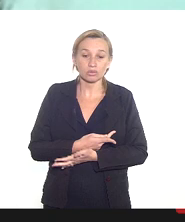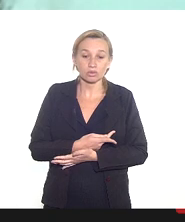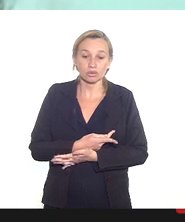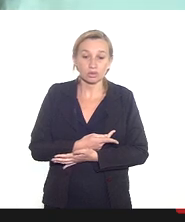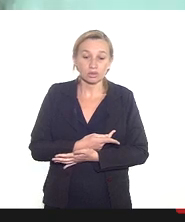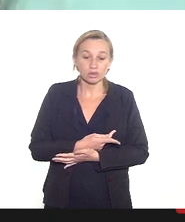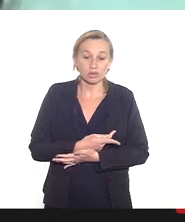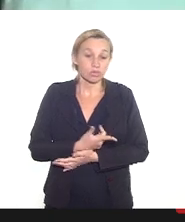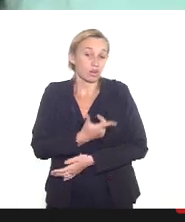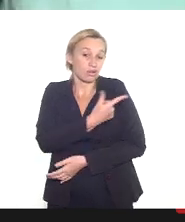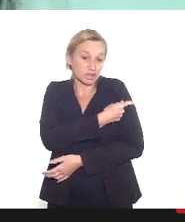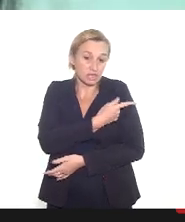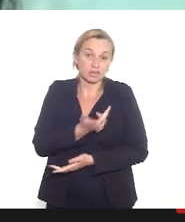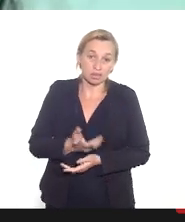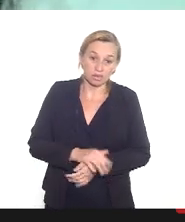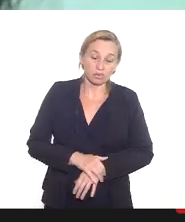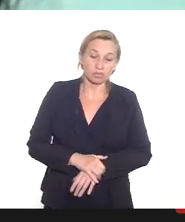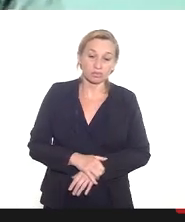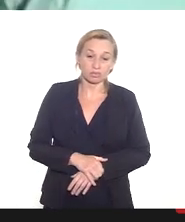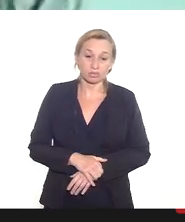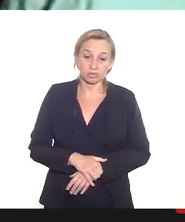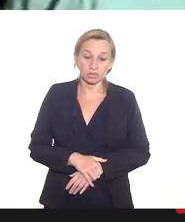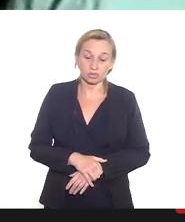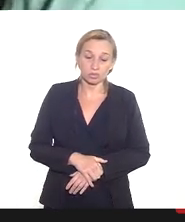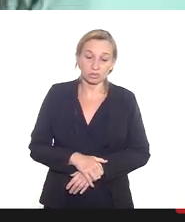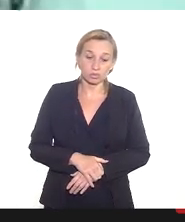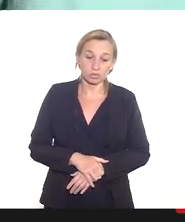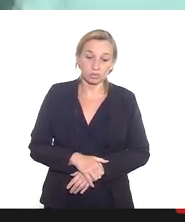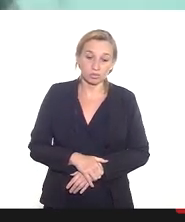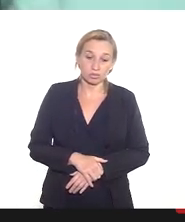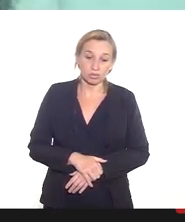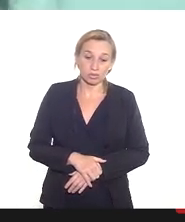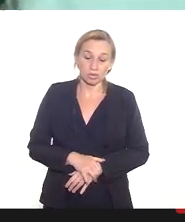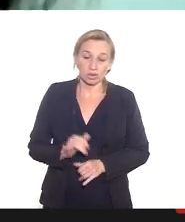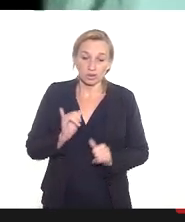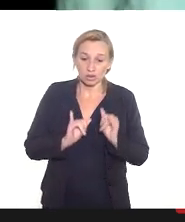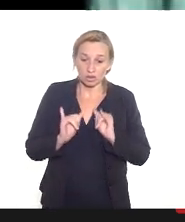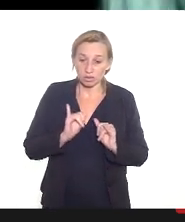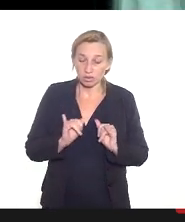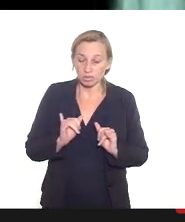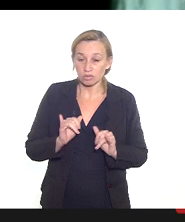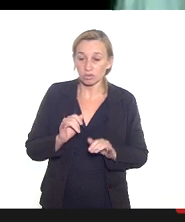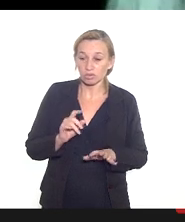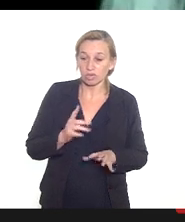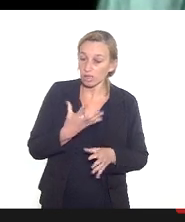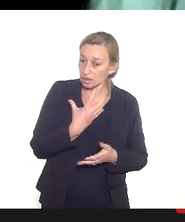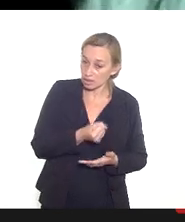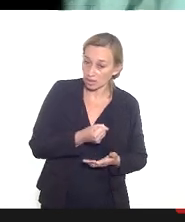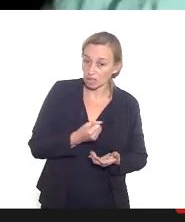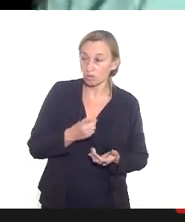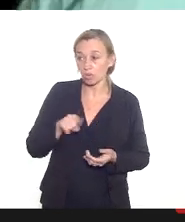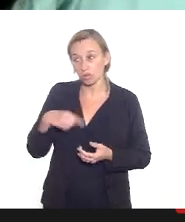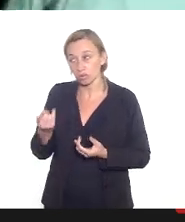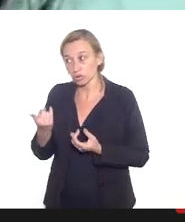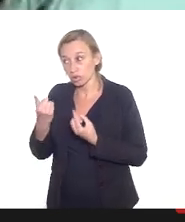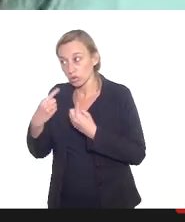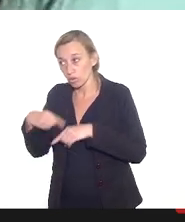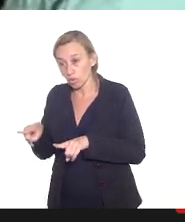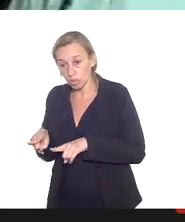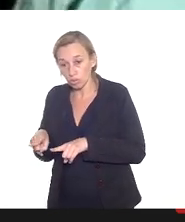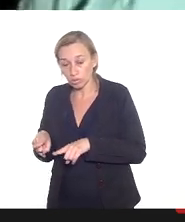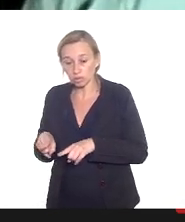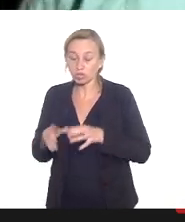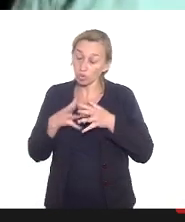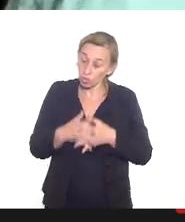a vacinação pareceres que saem favoráveis pareceres que podem sair contra então pode